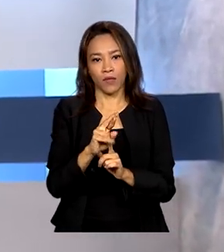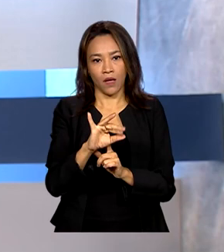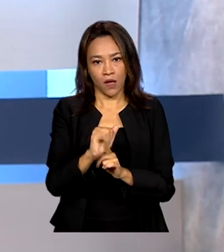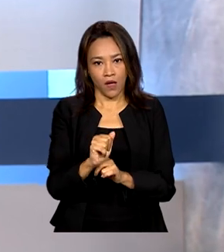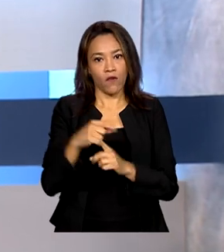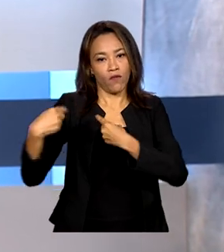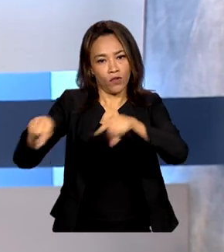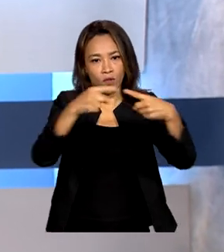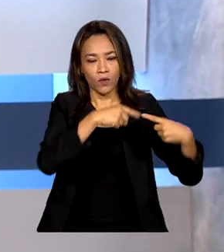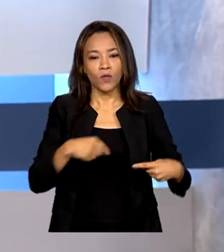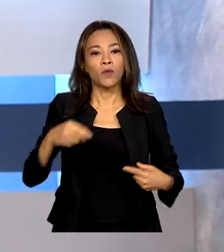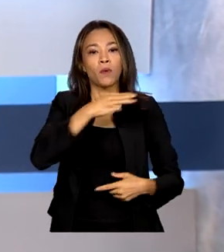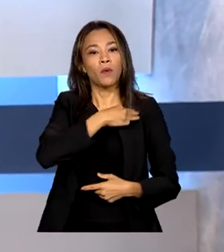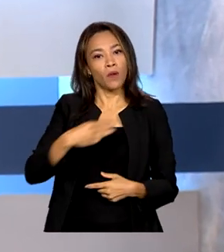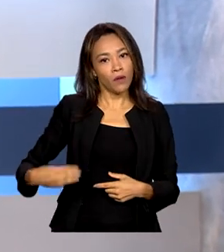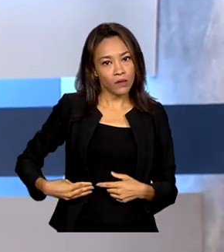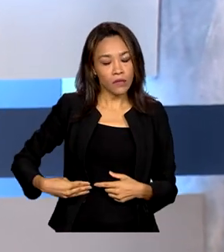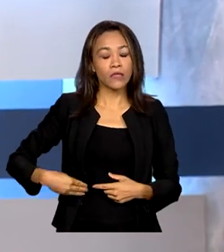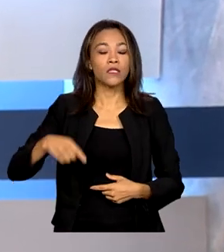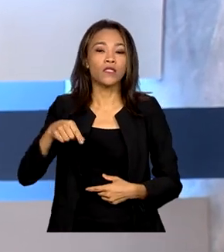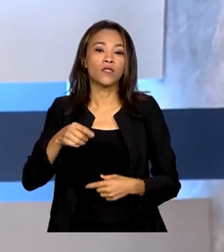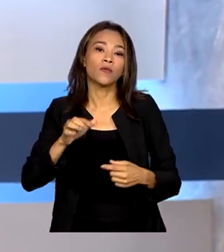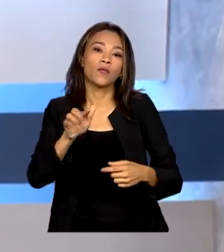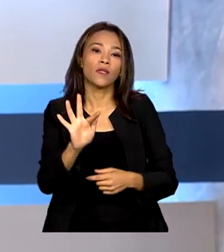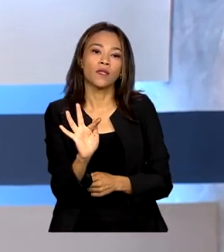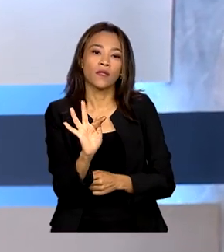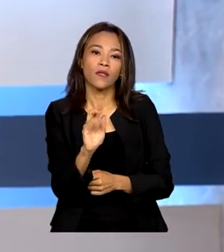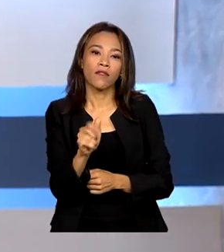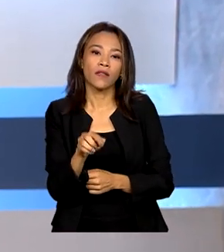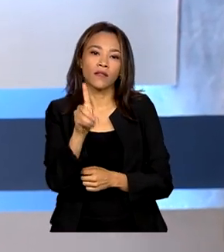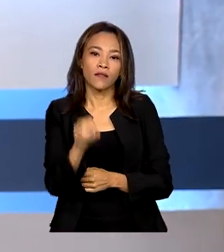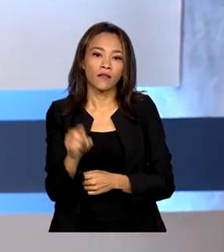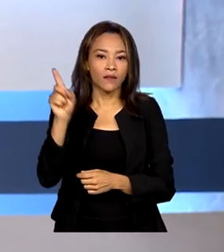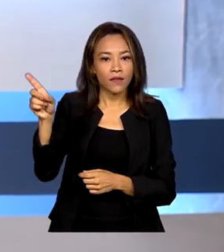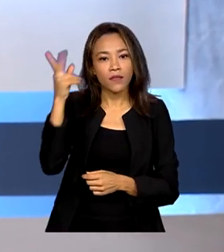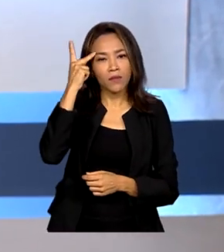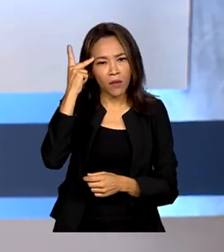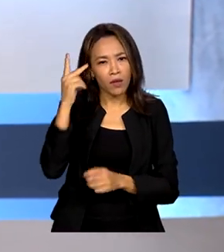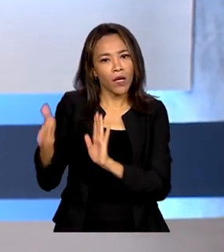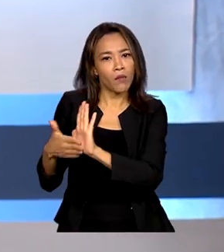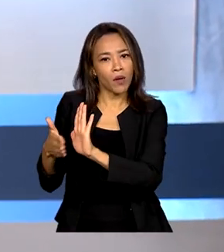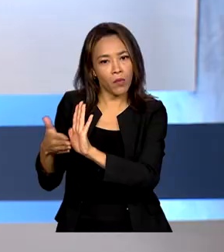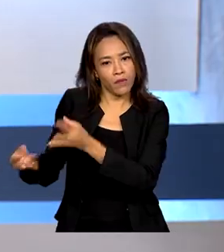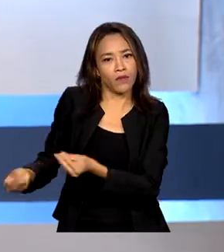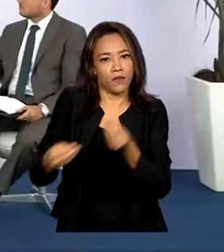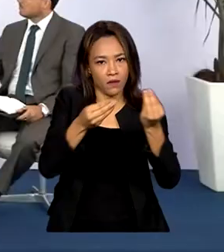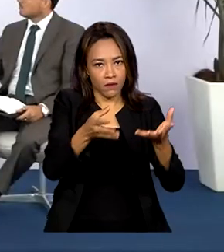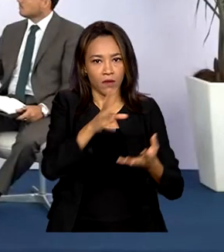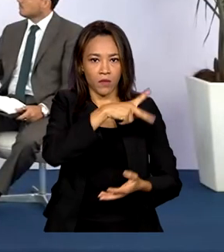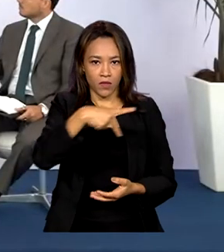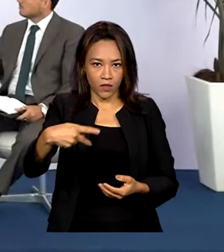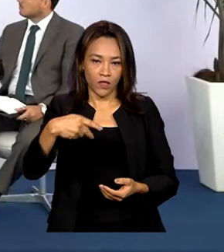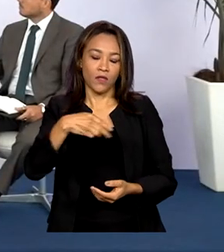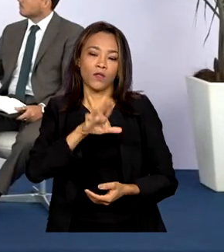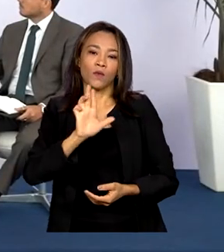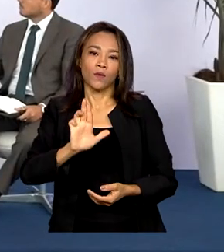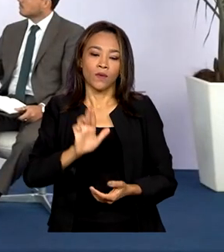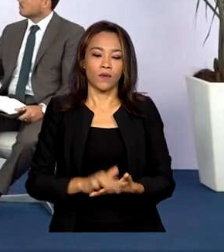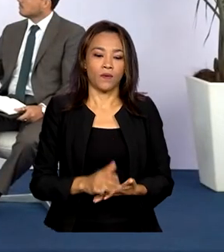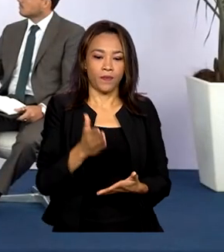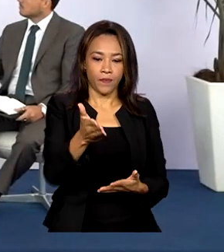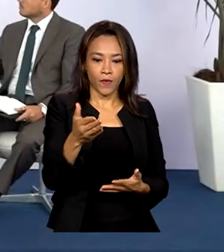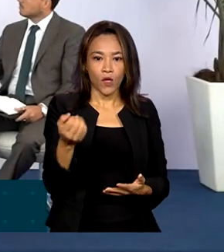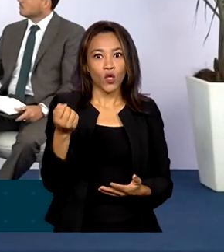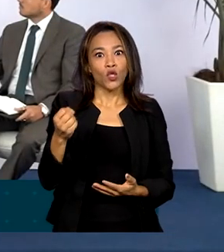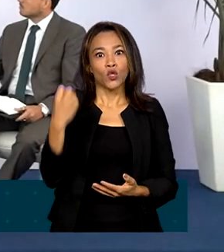Fazenda em São Paulo, que adiantou que a proposta deve ser levada ao presidente Lula nesta semana. Durante